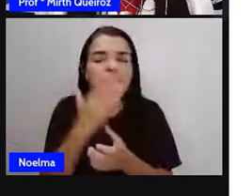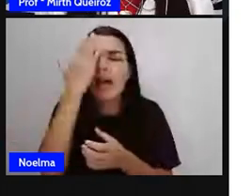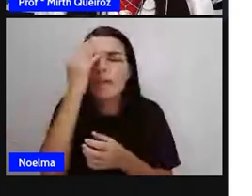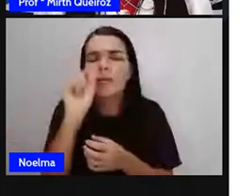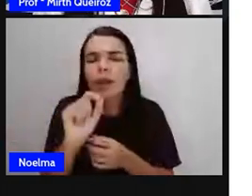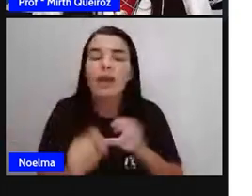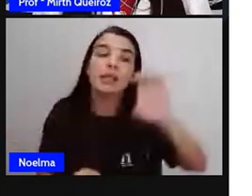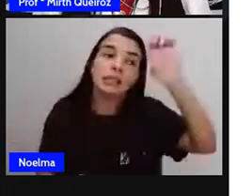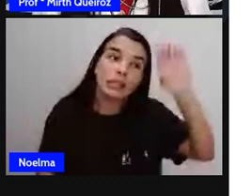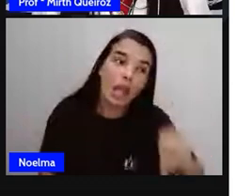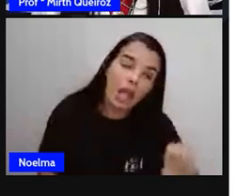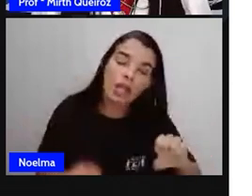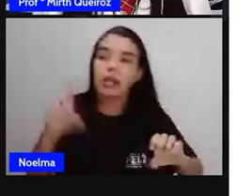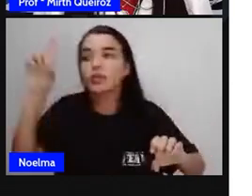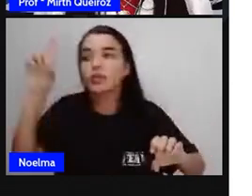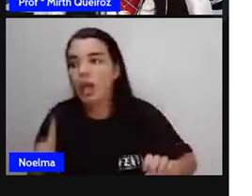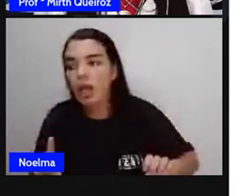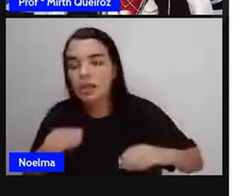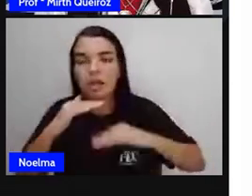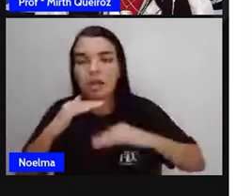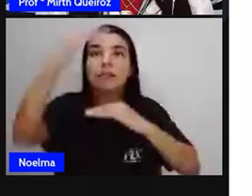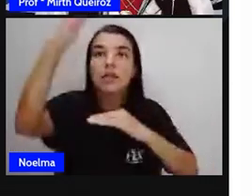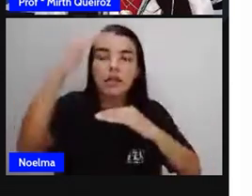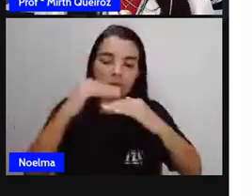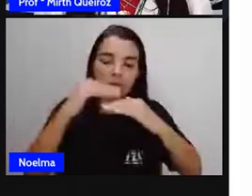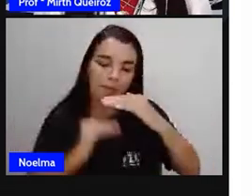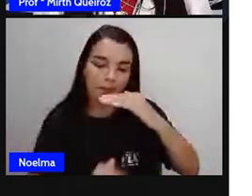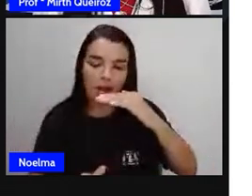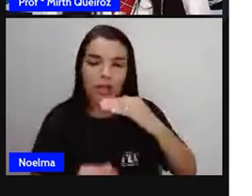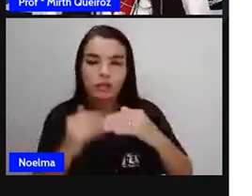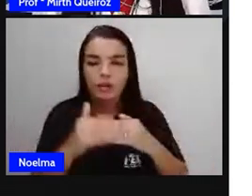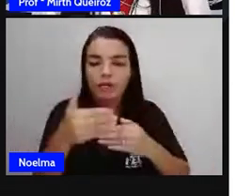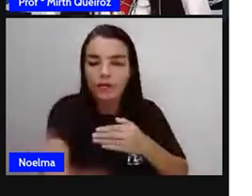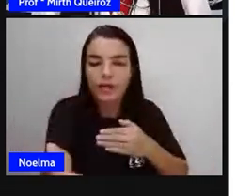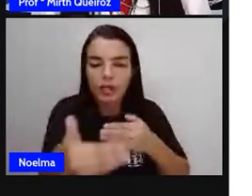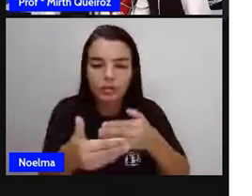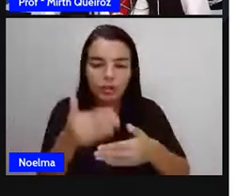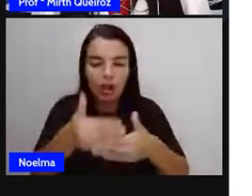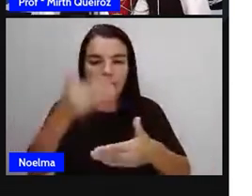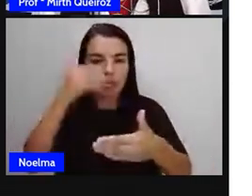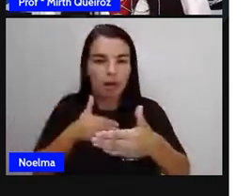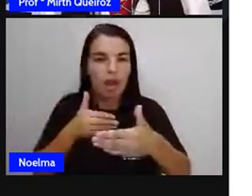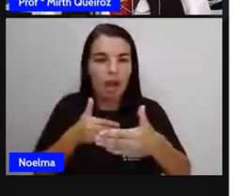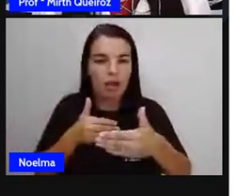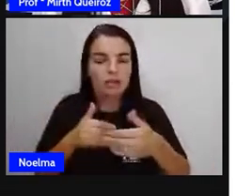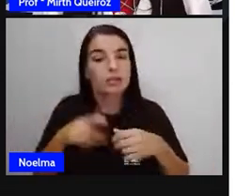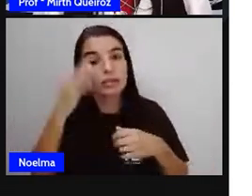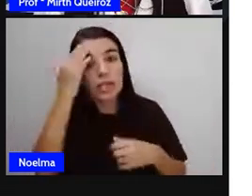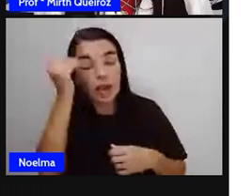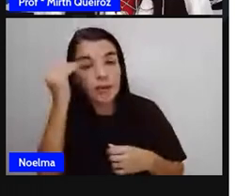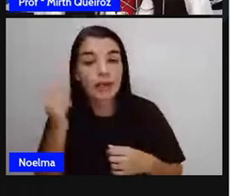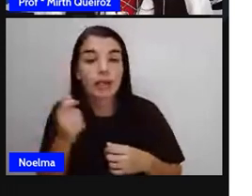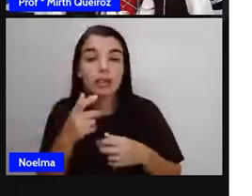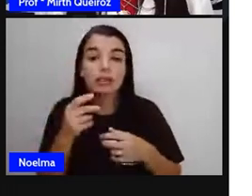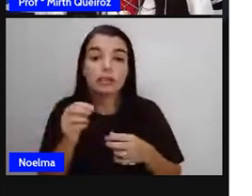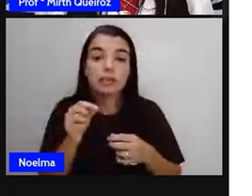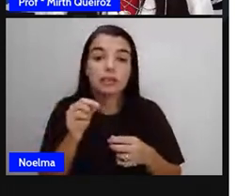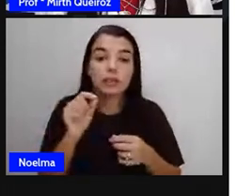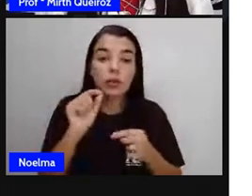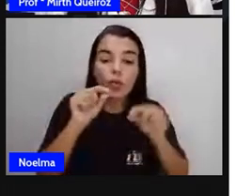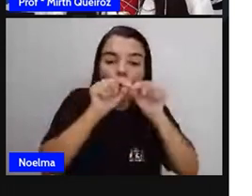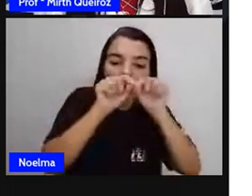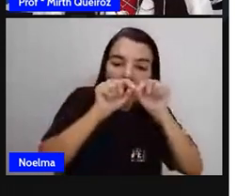esquerda, em cima e embaixo, frente e trás. Saber o que são retas